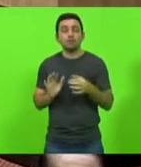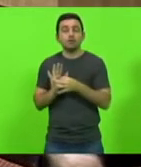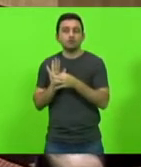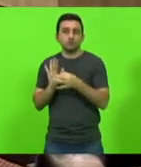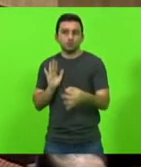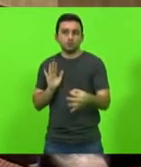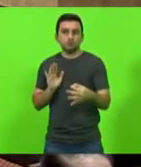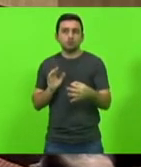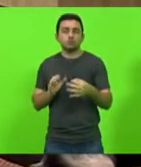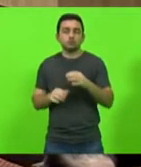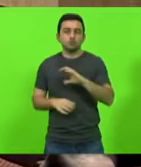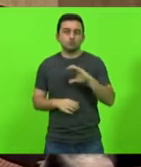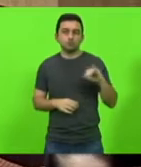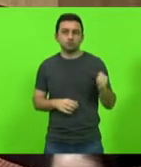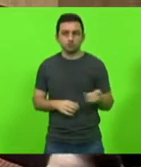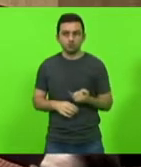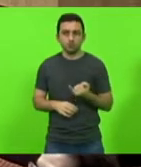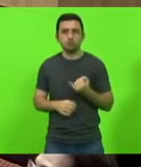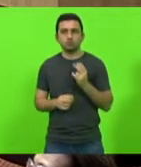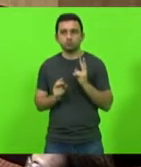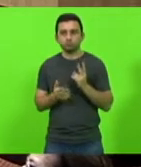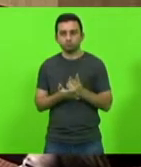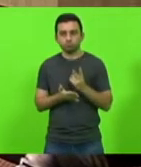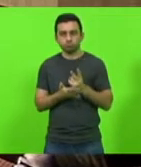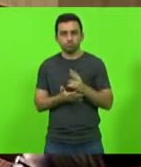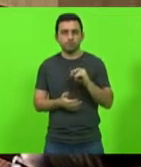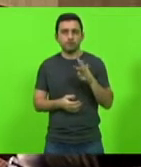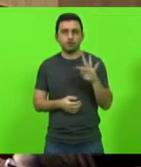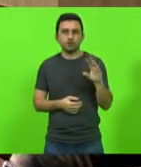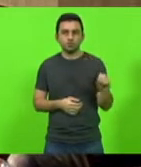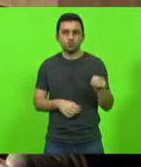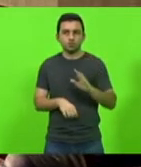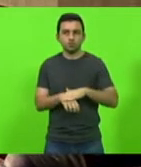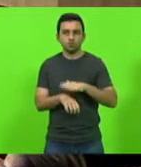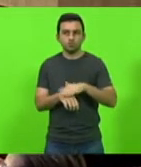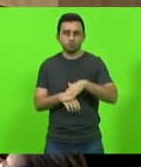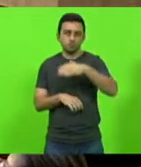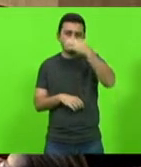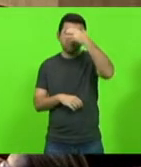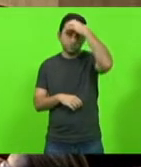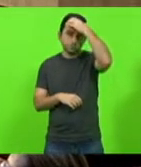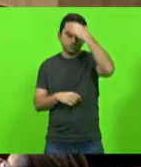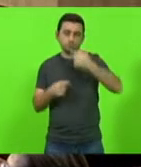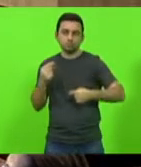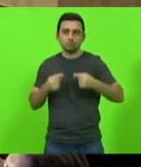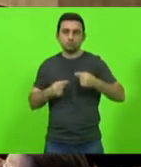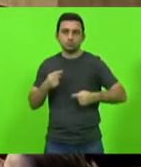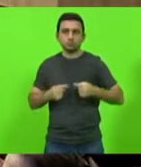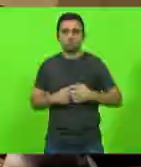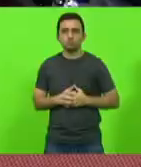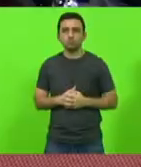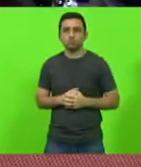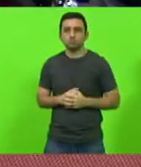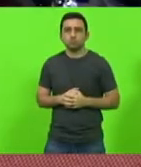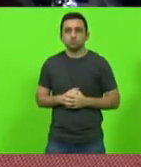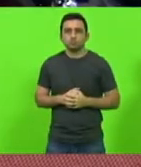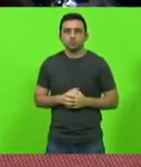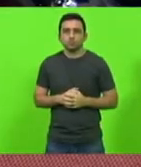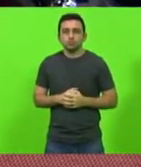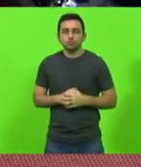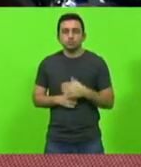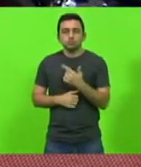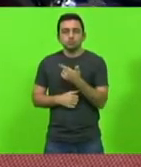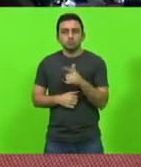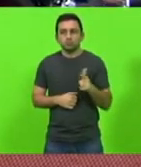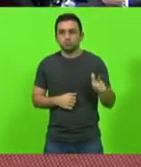de constituição e justiça pela manutenção do veto relator deputado coronel Mussolini em discussão não havendo